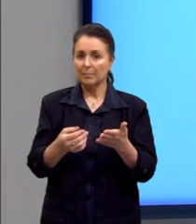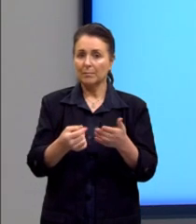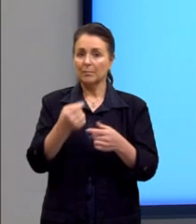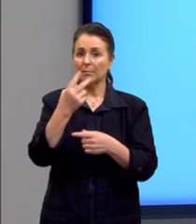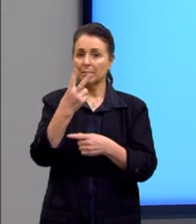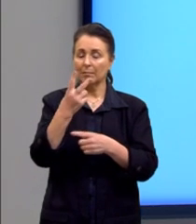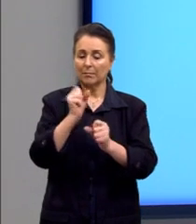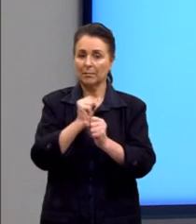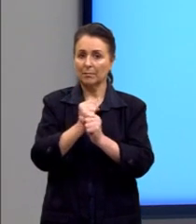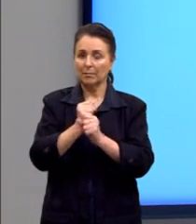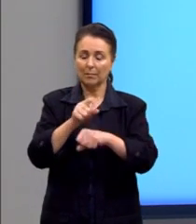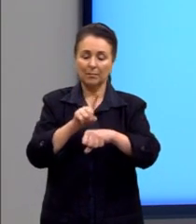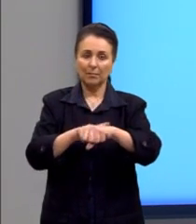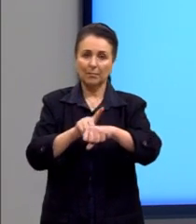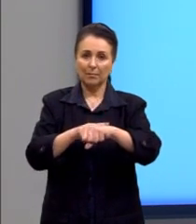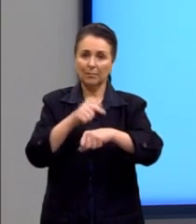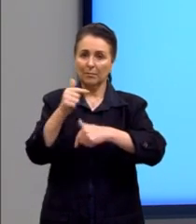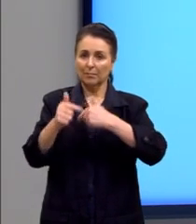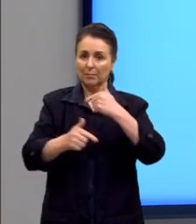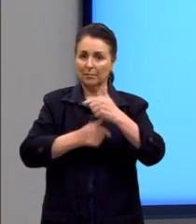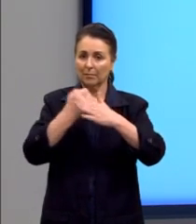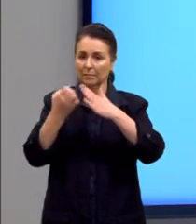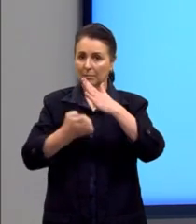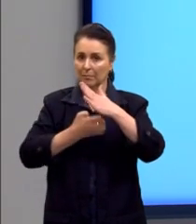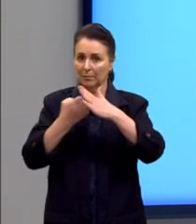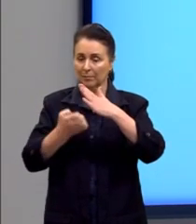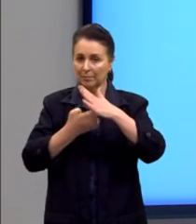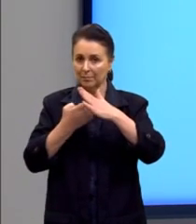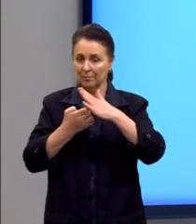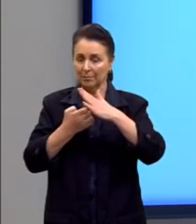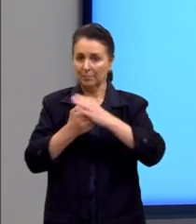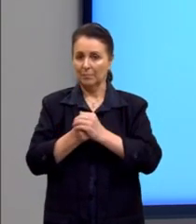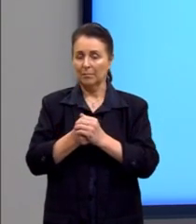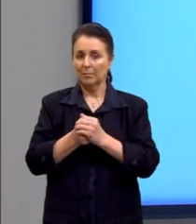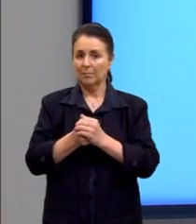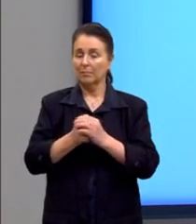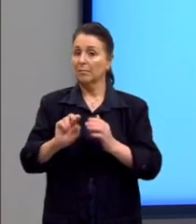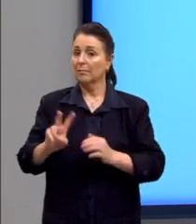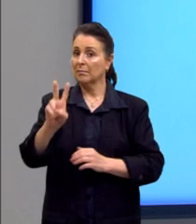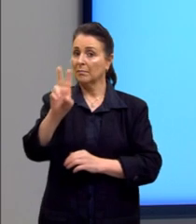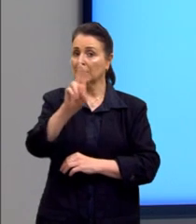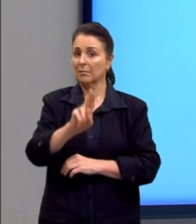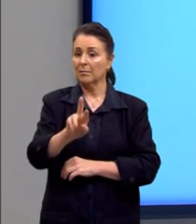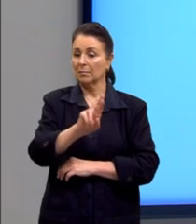anos de tempo de serviço. E a gente quer o valor, então, em reais, né?